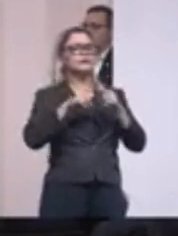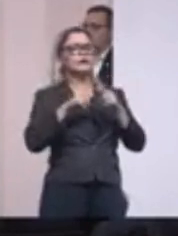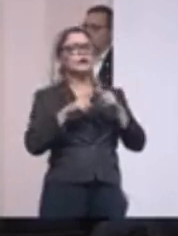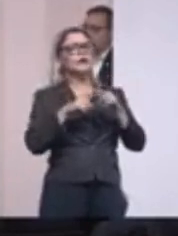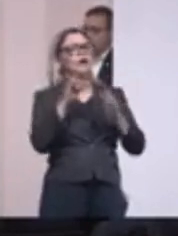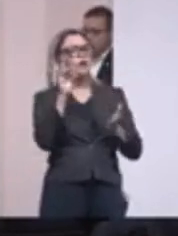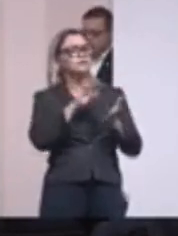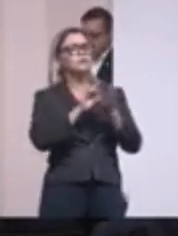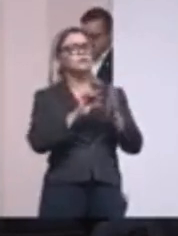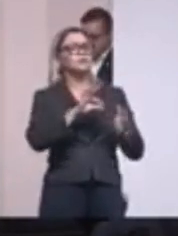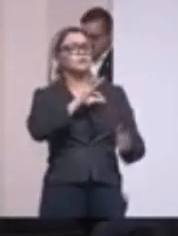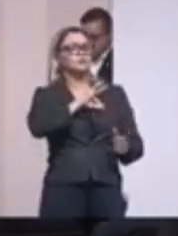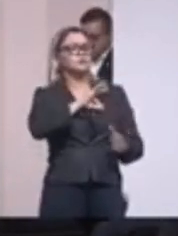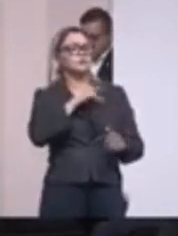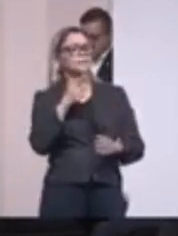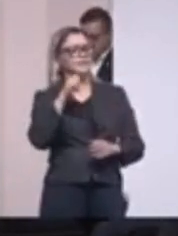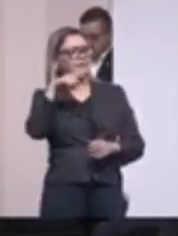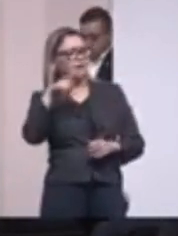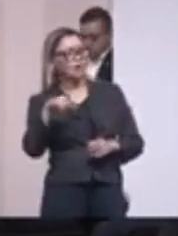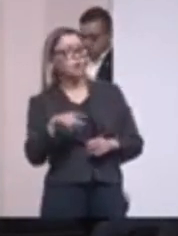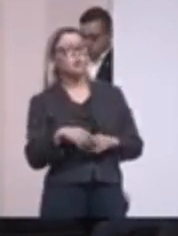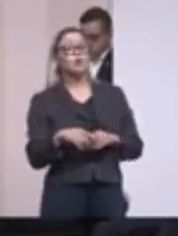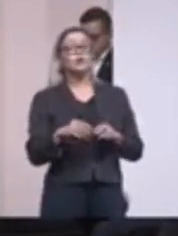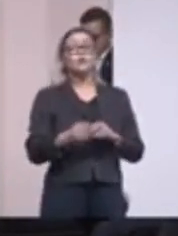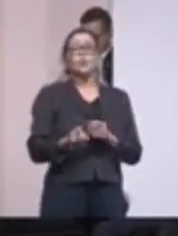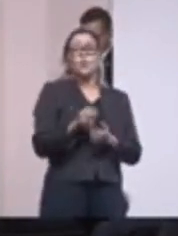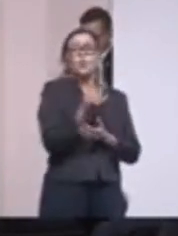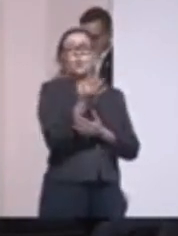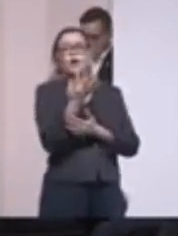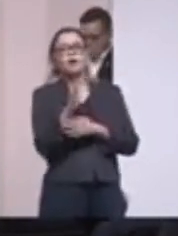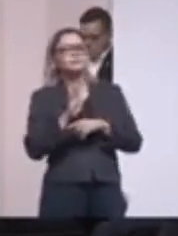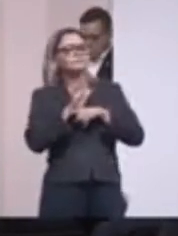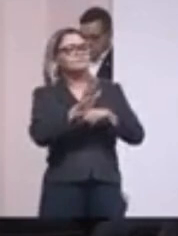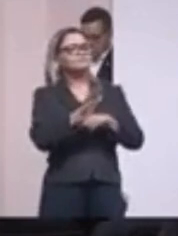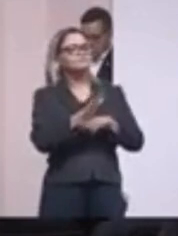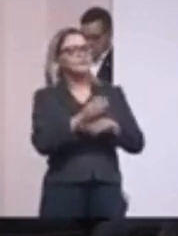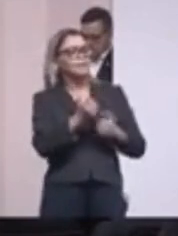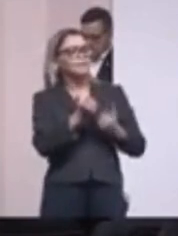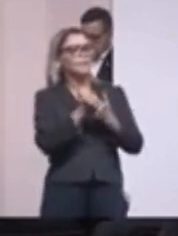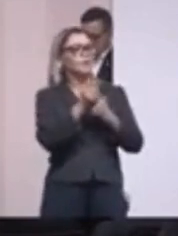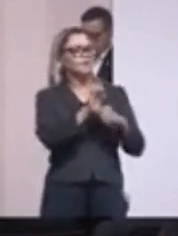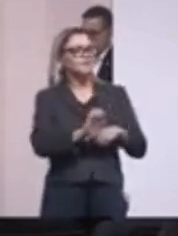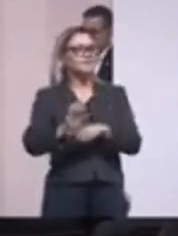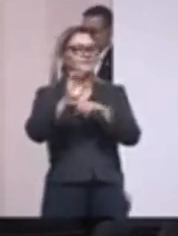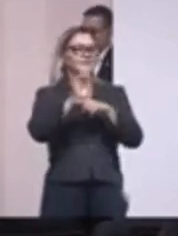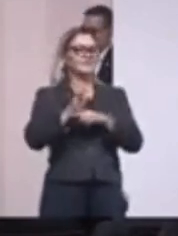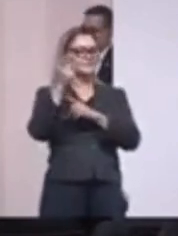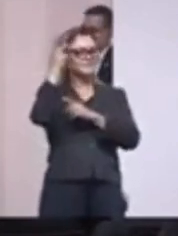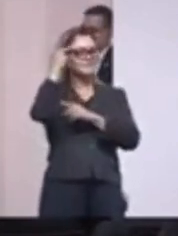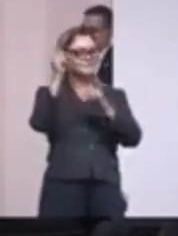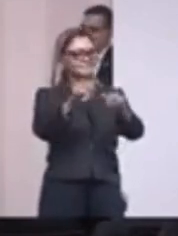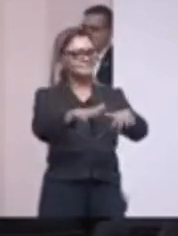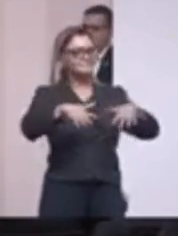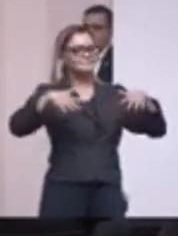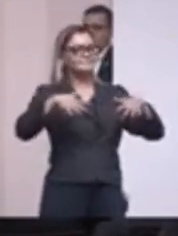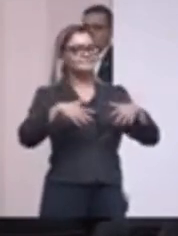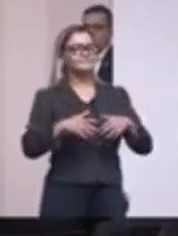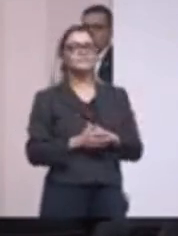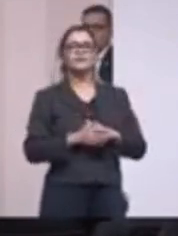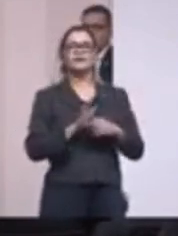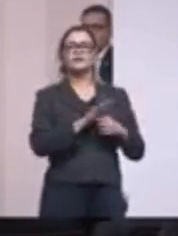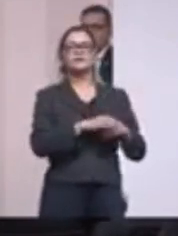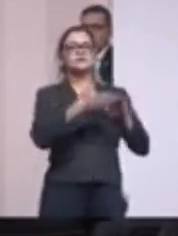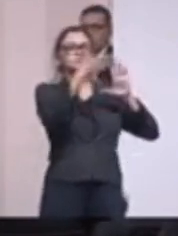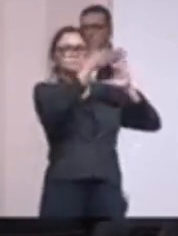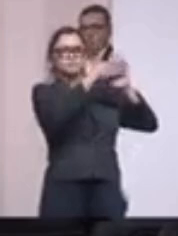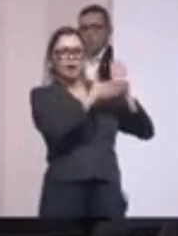regulamentação da Polícia Penal, e a gente vê quanta contribuição a Assembleia tem dada para o Estado de São Paulo. em torno dessas